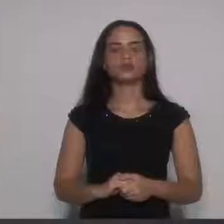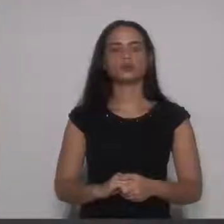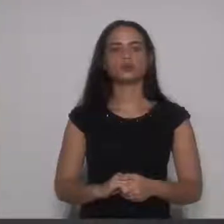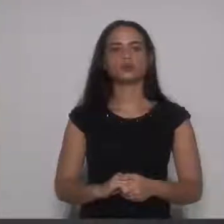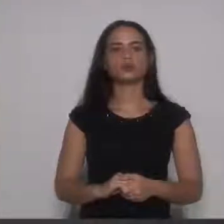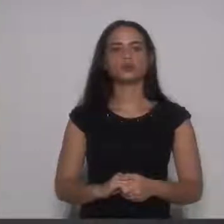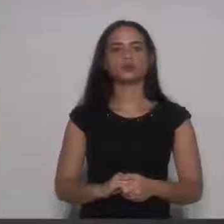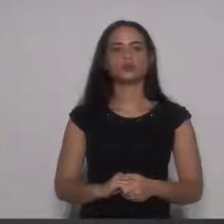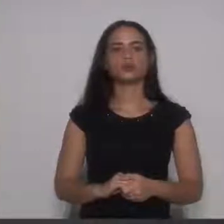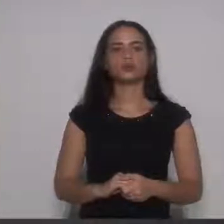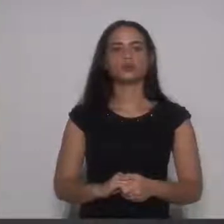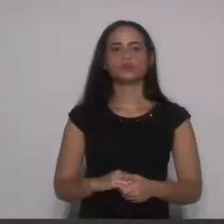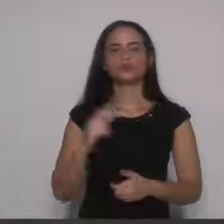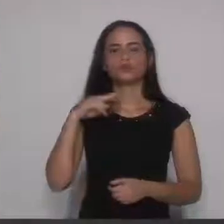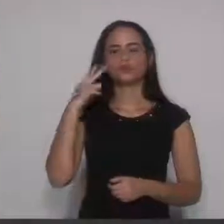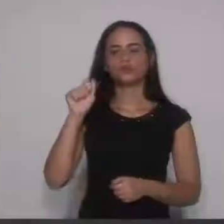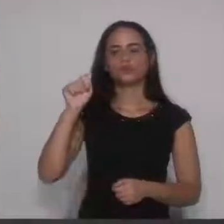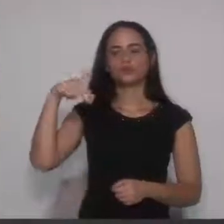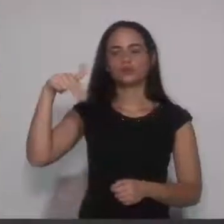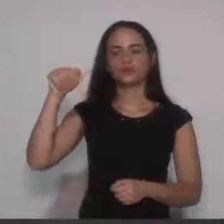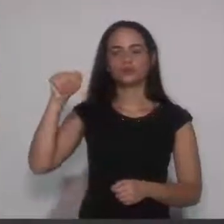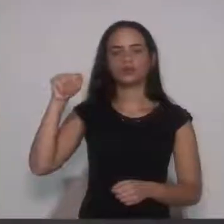Vereadora Ana Genesini.